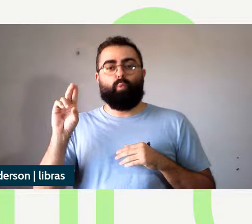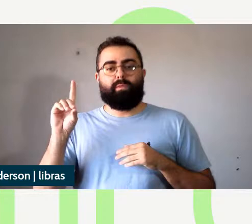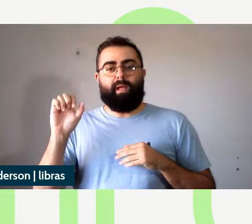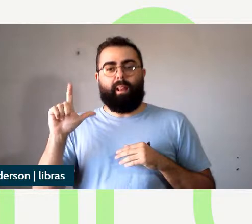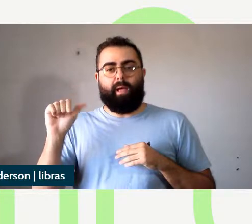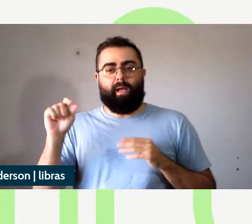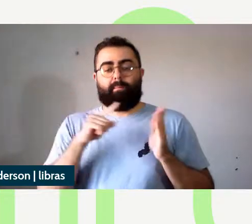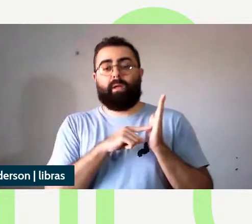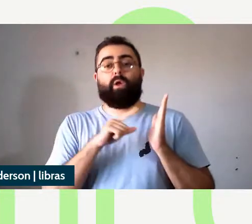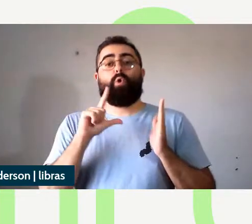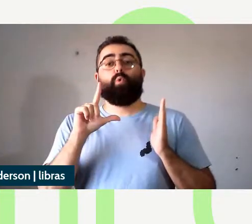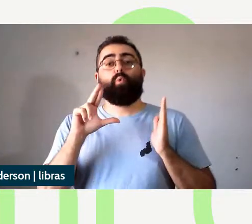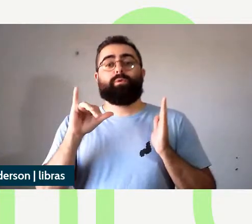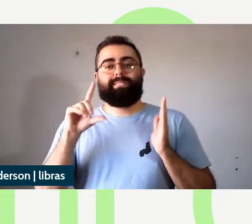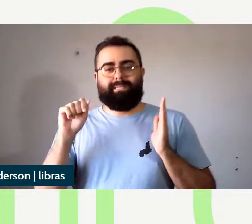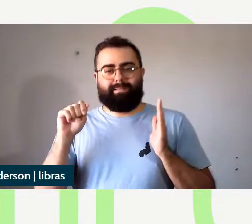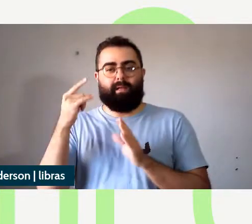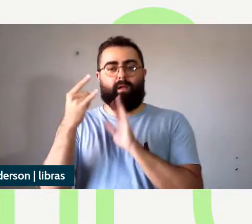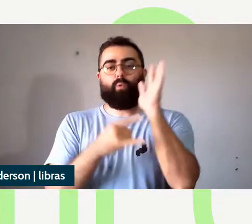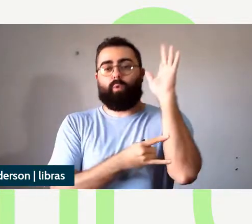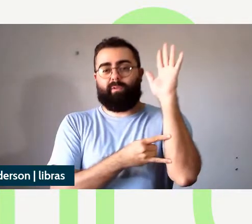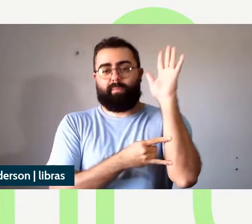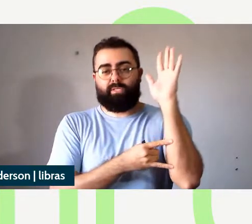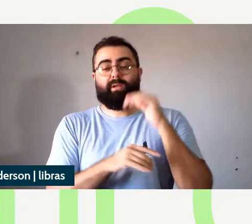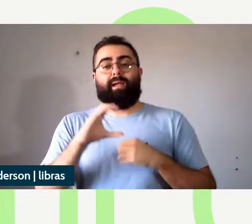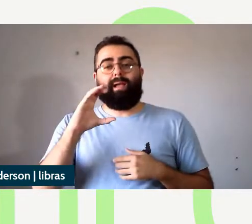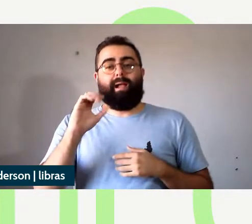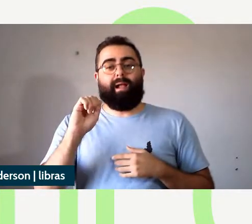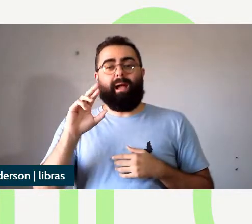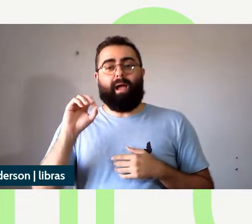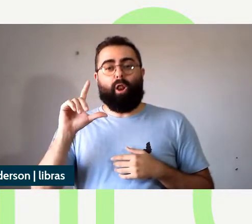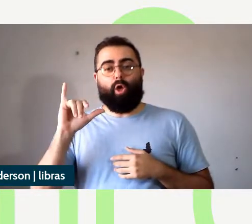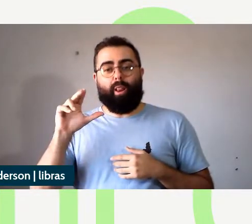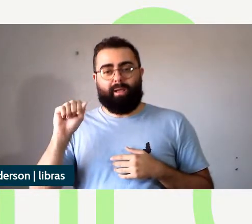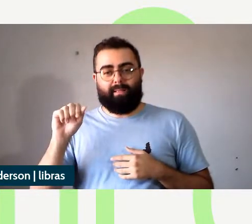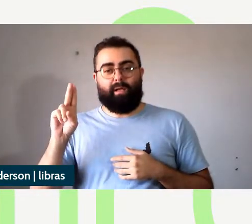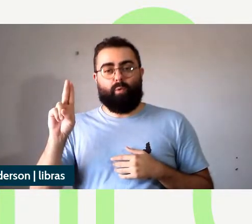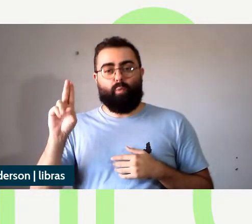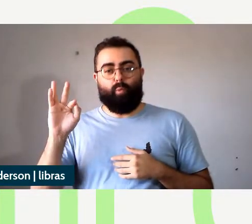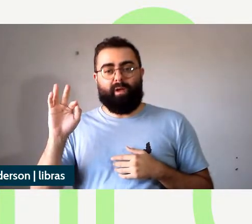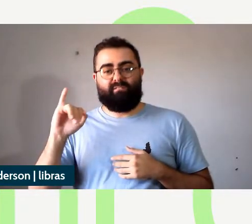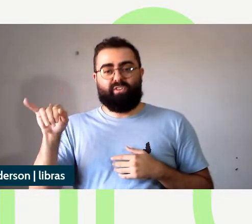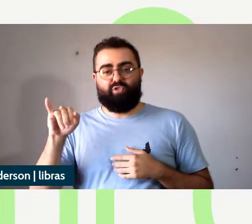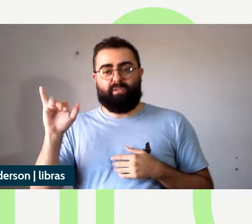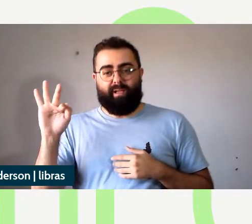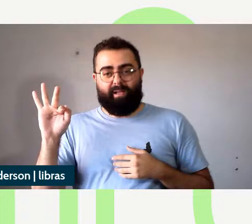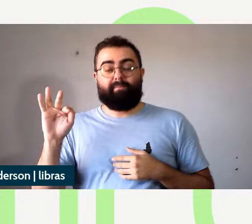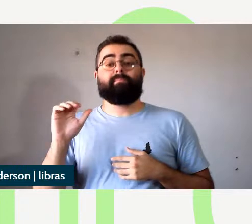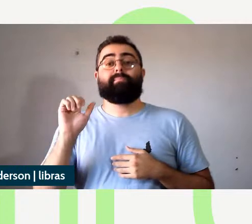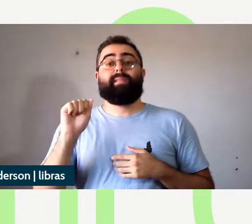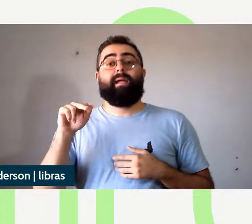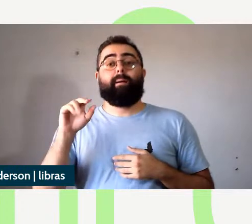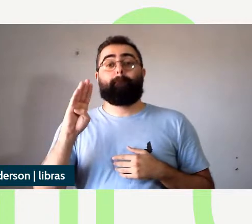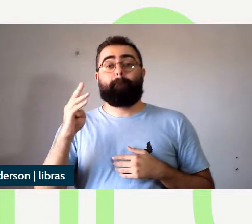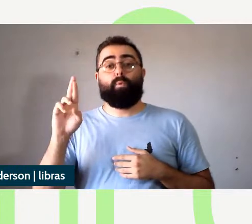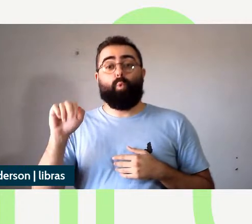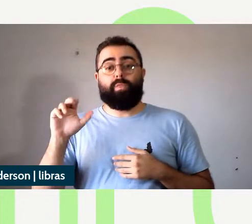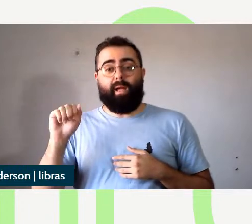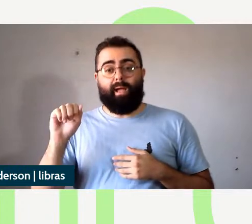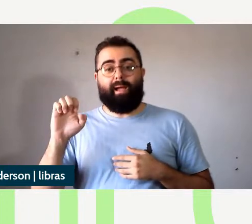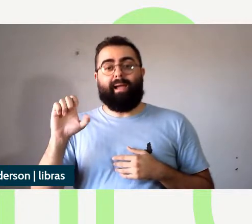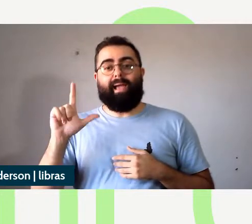Meirelles, da UFMG, Carina Carolina Vieira, da UFJF, Bruna Elisa, da Costa Moreira, da UNB,